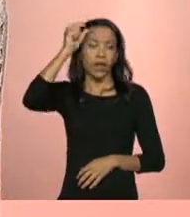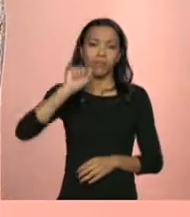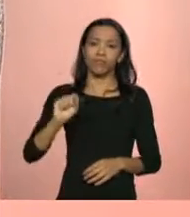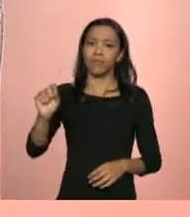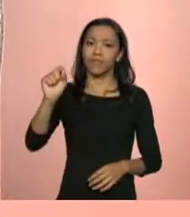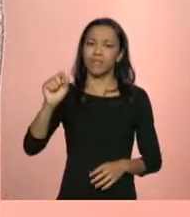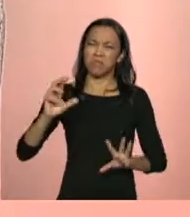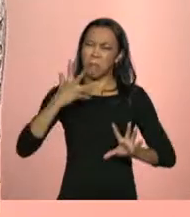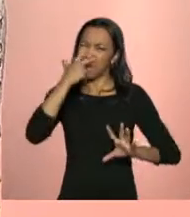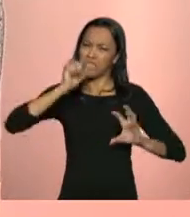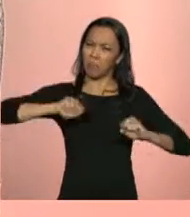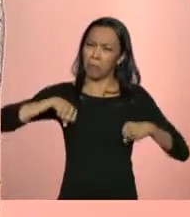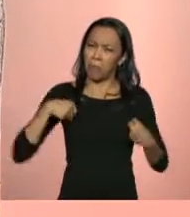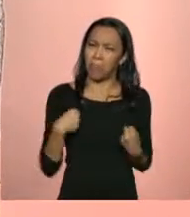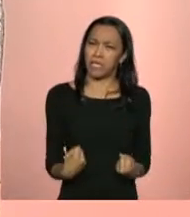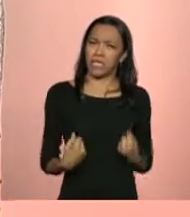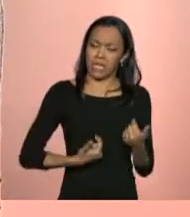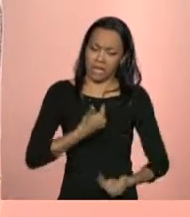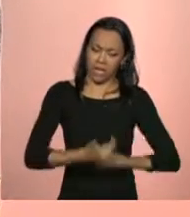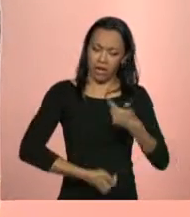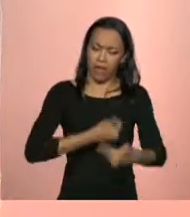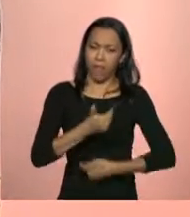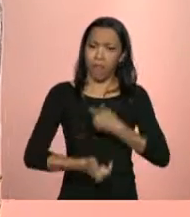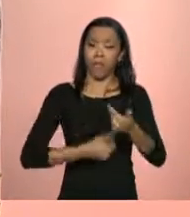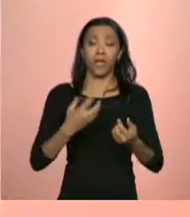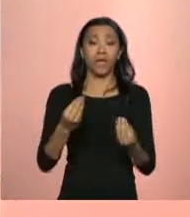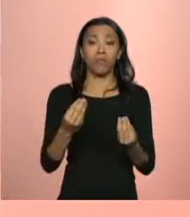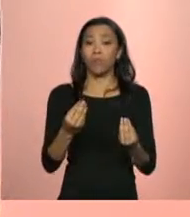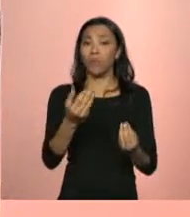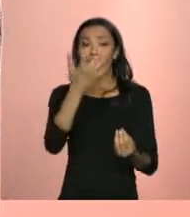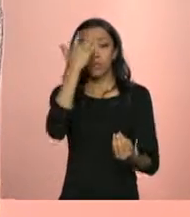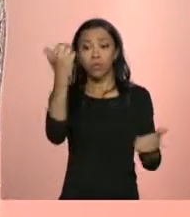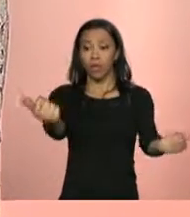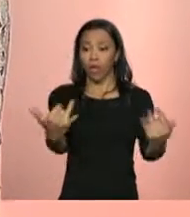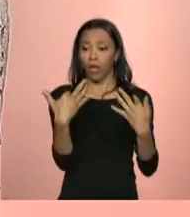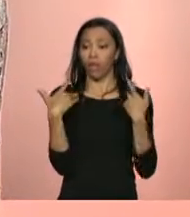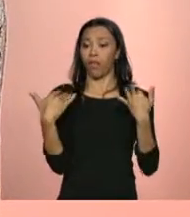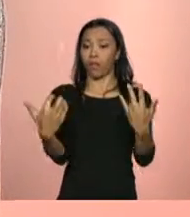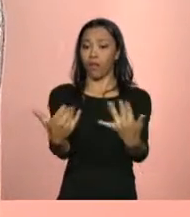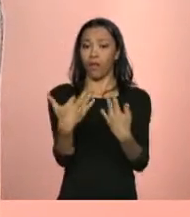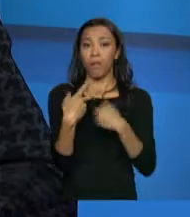sobrecarregadas em função das demandas dos programas usuários?